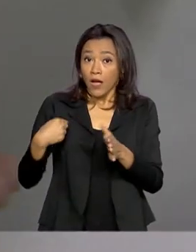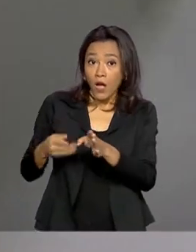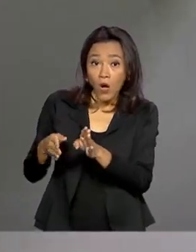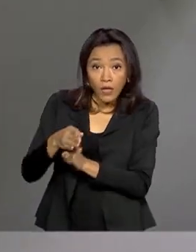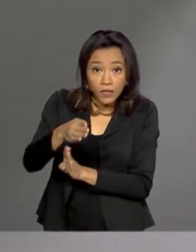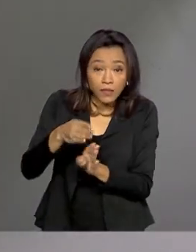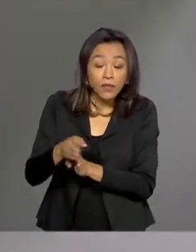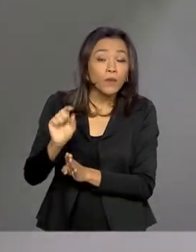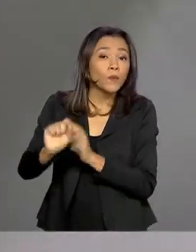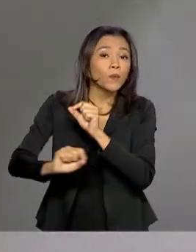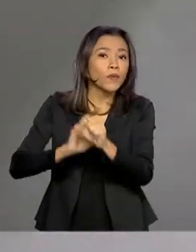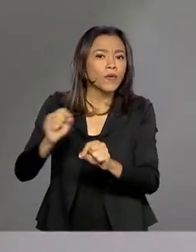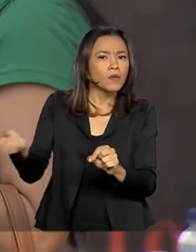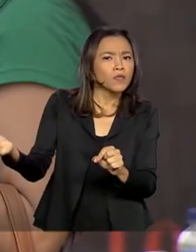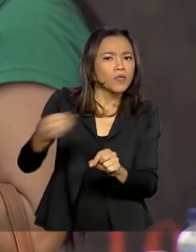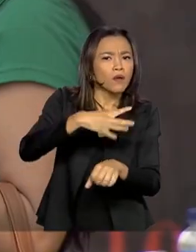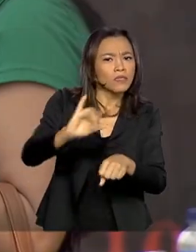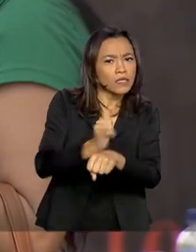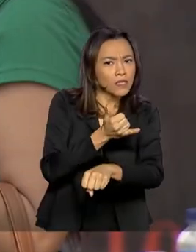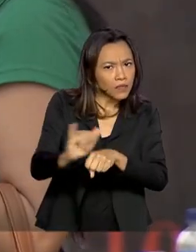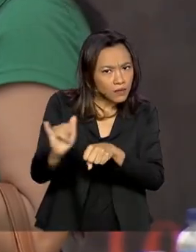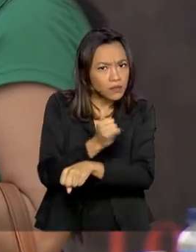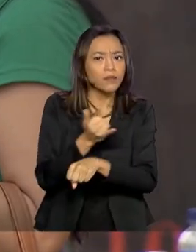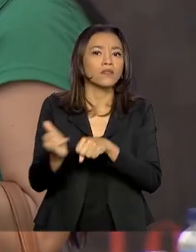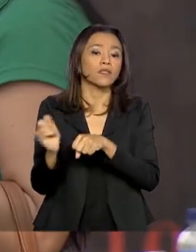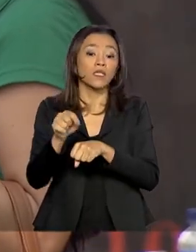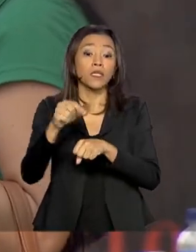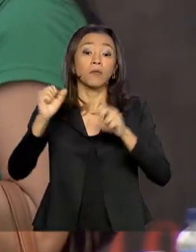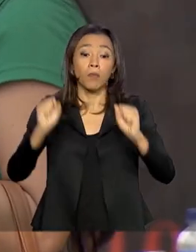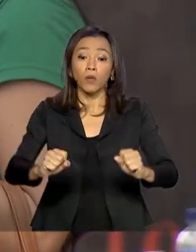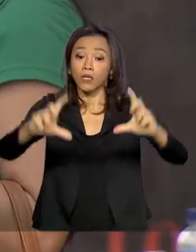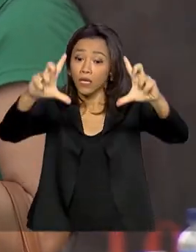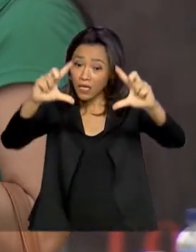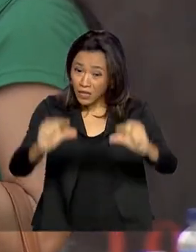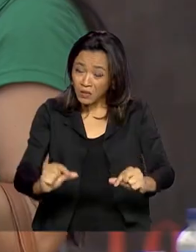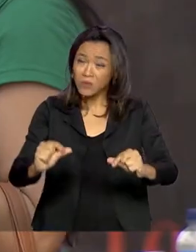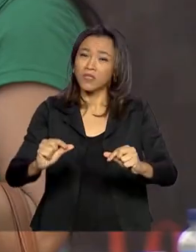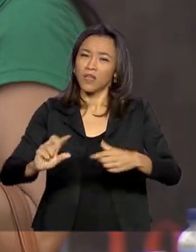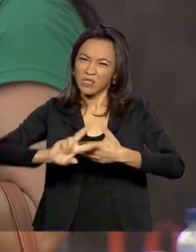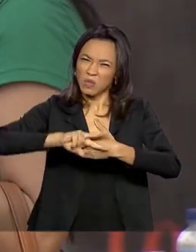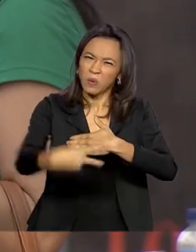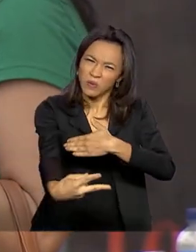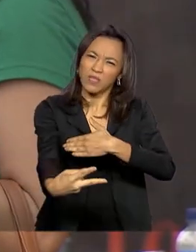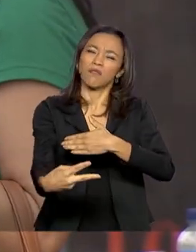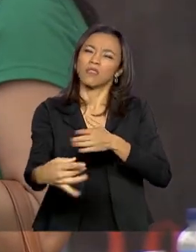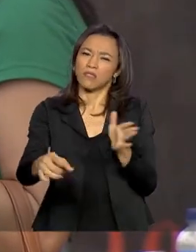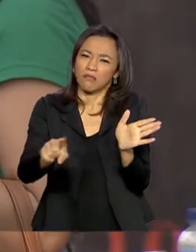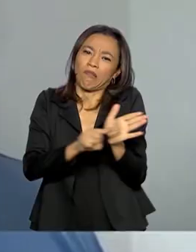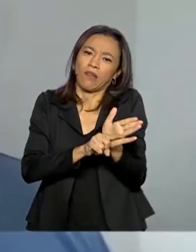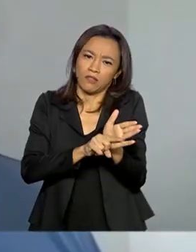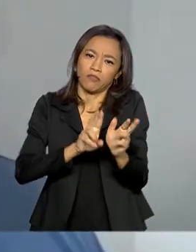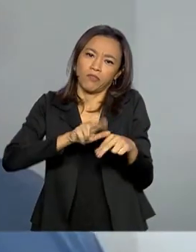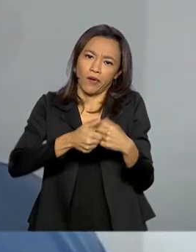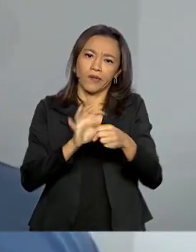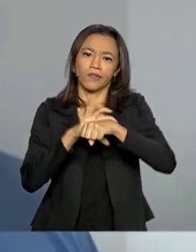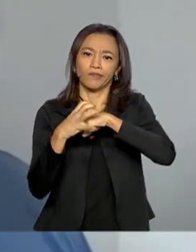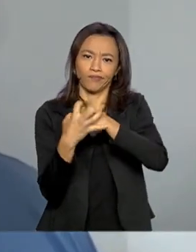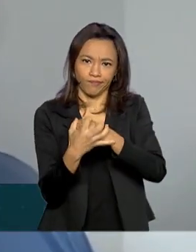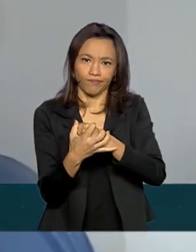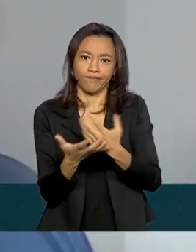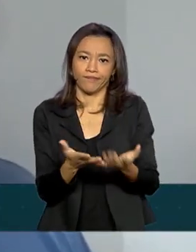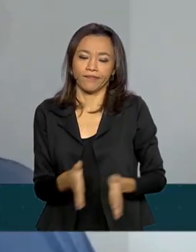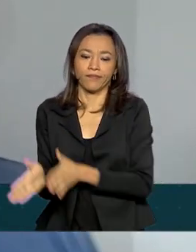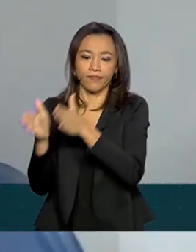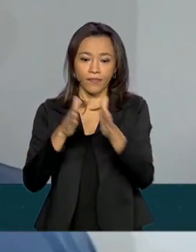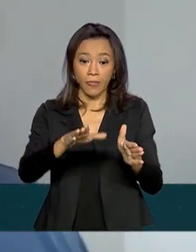na adoção de novas medidas que possam reduzir as consequências negativas da pandemia. Mais do que